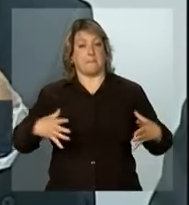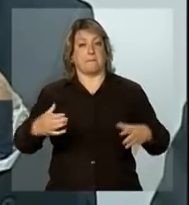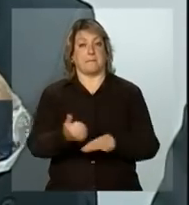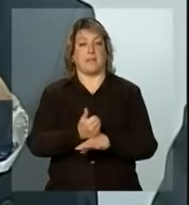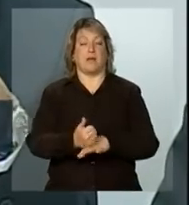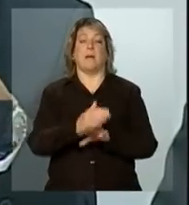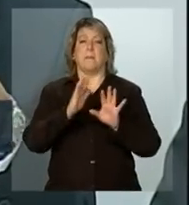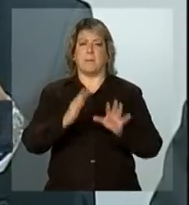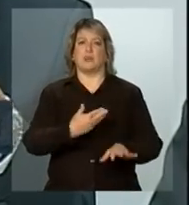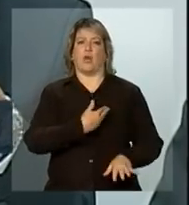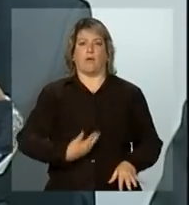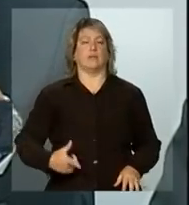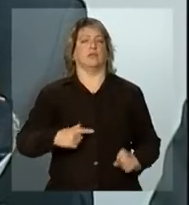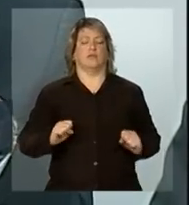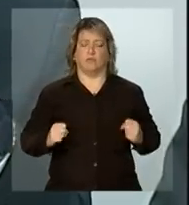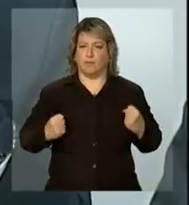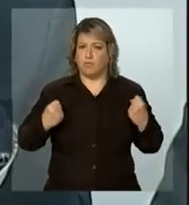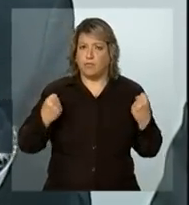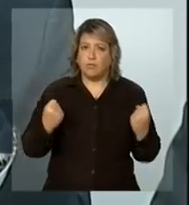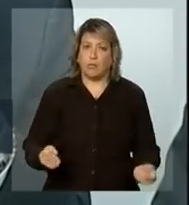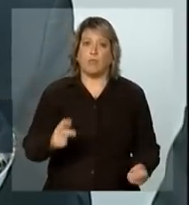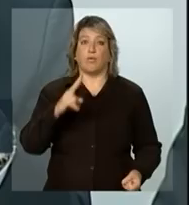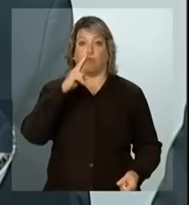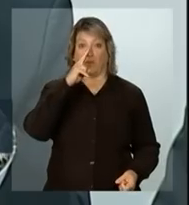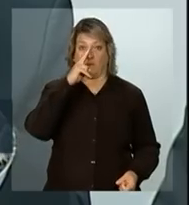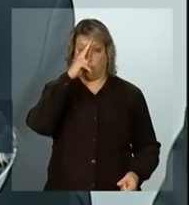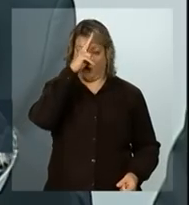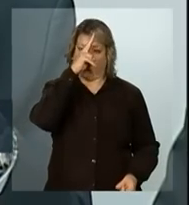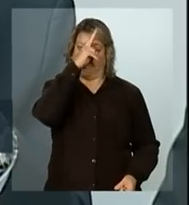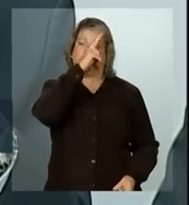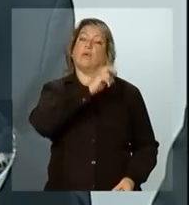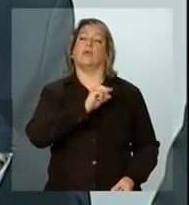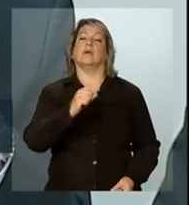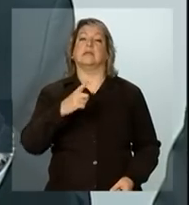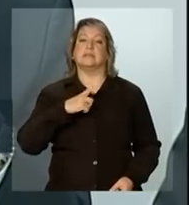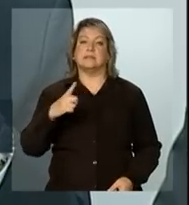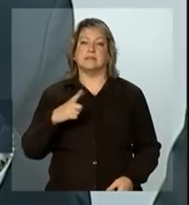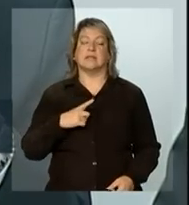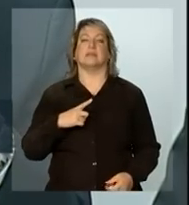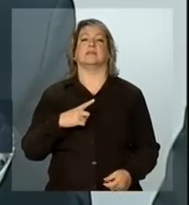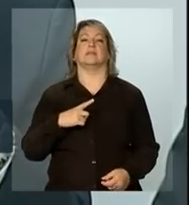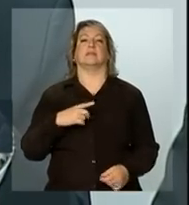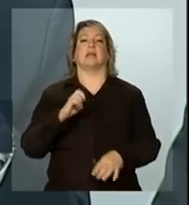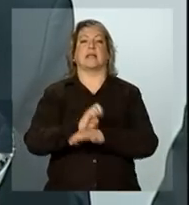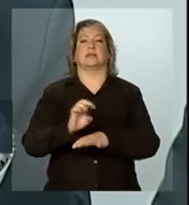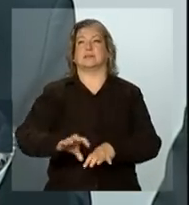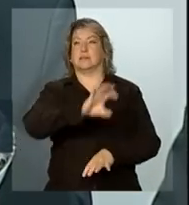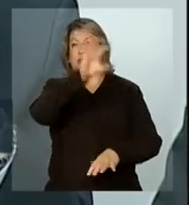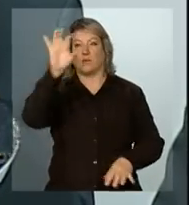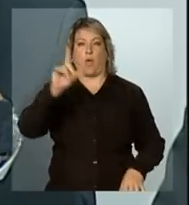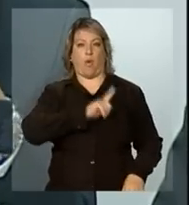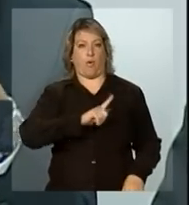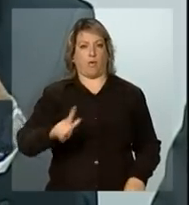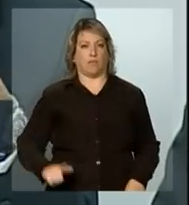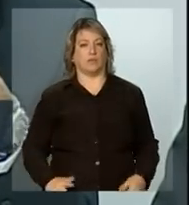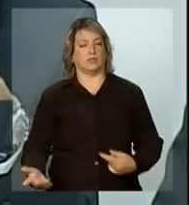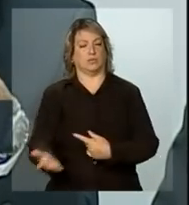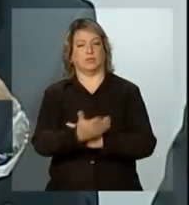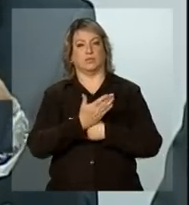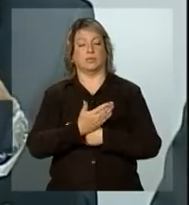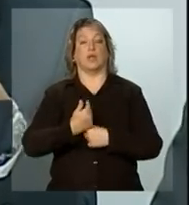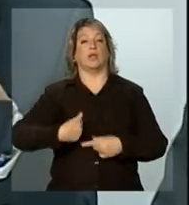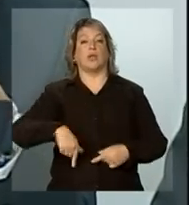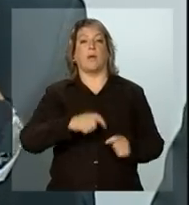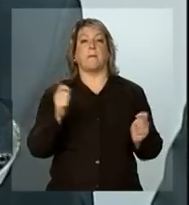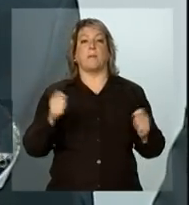governo está fazendo um esforço muito grande e existe uma colaboração dos governos estaduais para que a gente possa